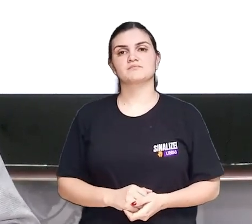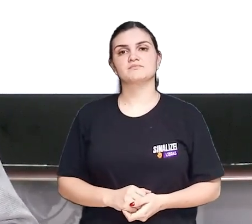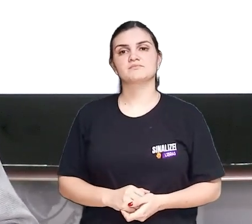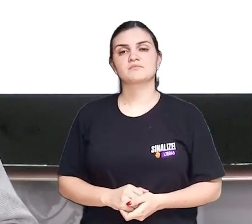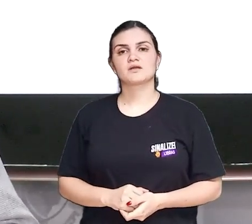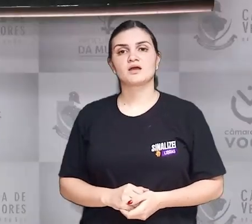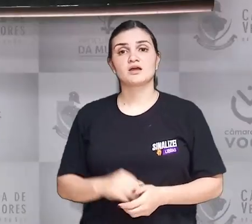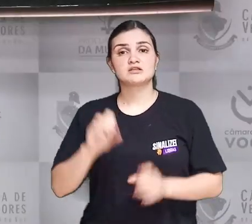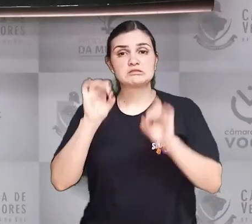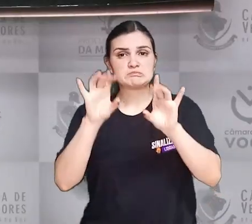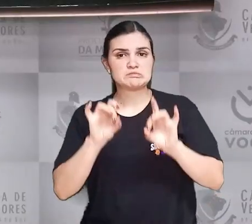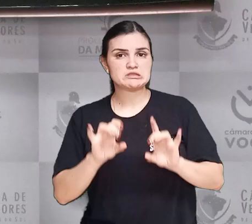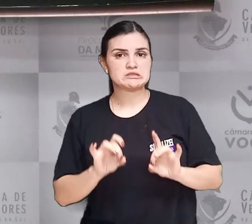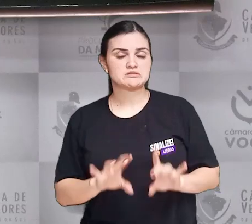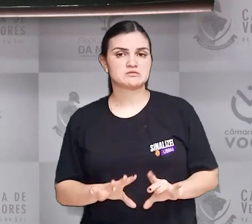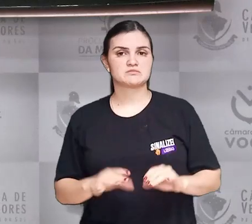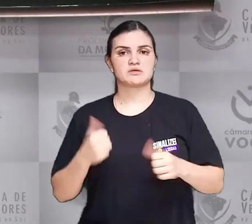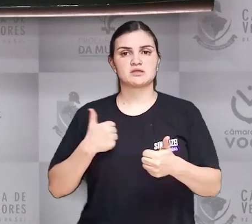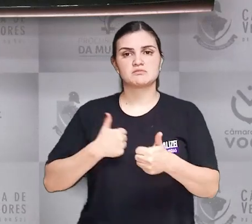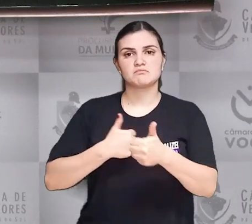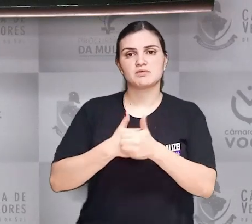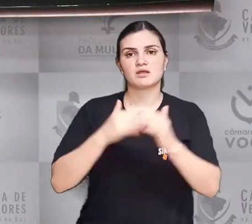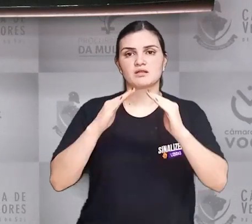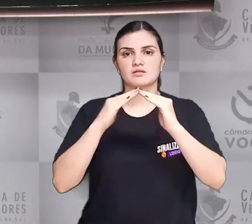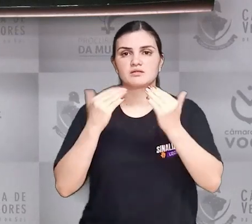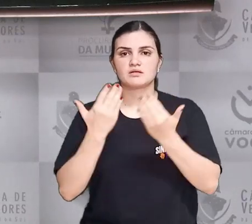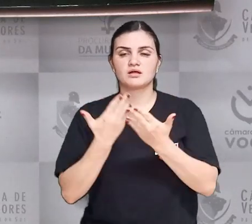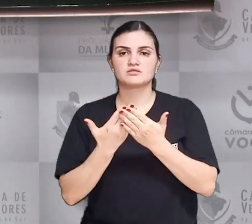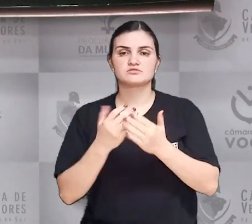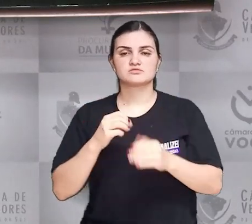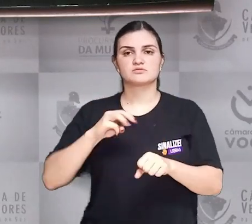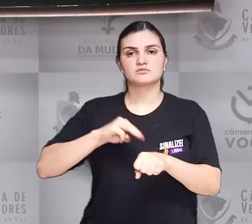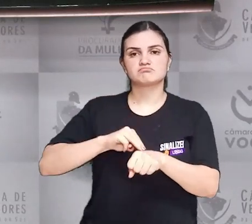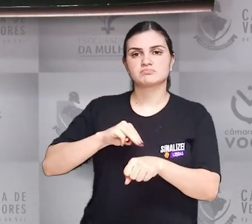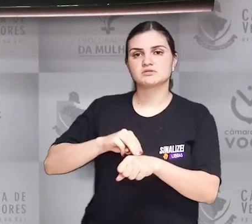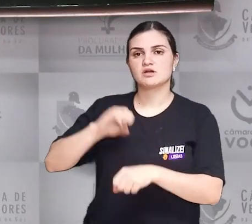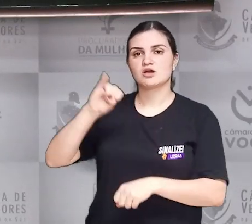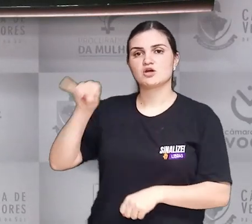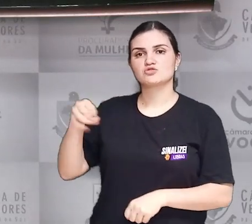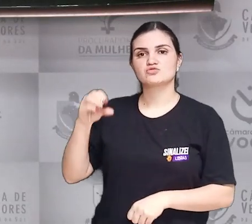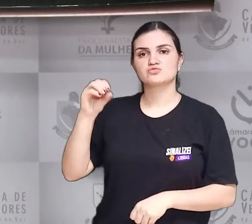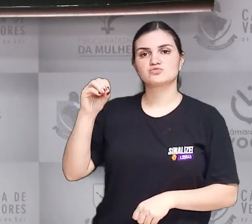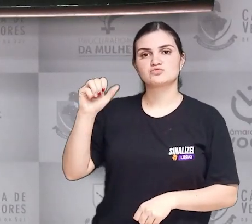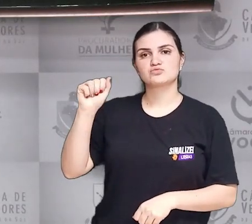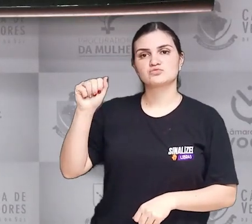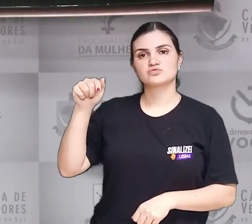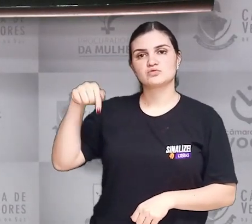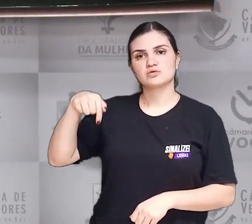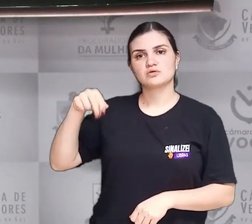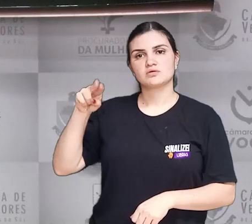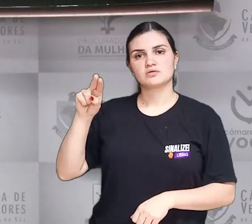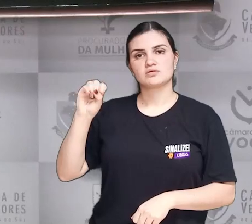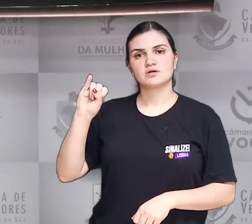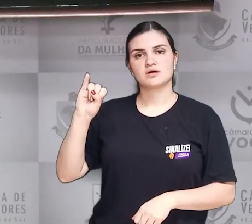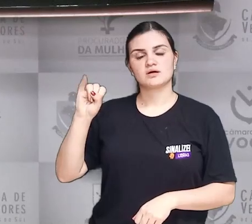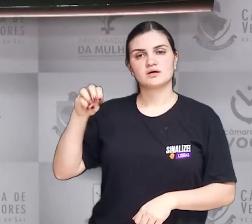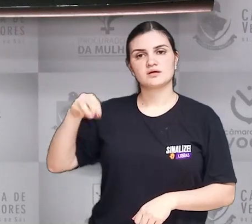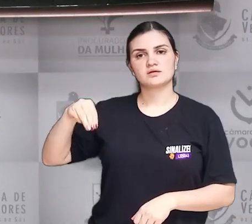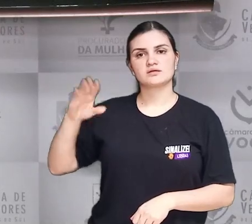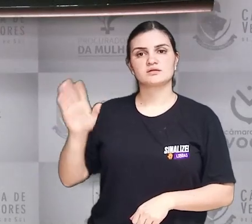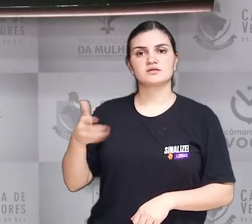Francisco Greter, especialmente nas proximidades da Escola Municipal de Educação Básica Joaquim Ferraza,